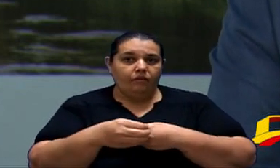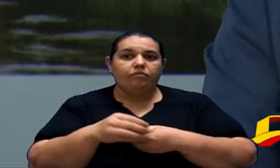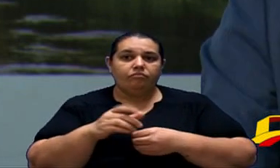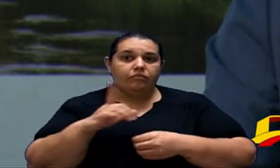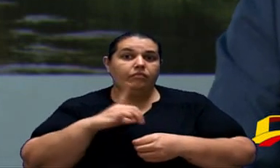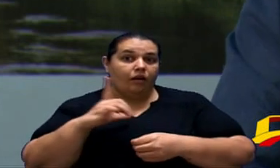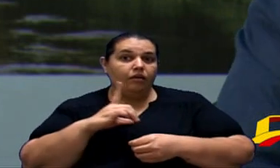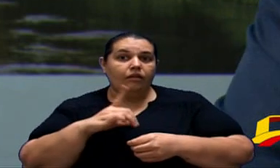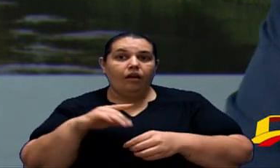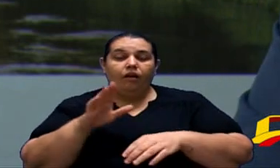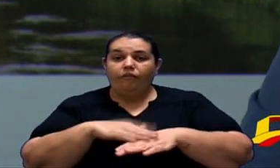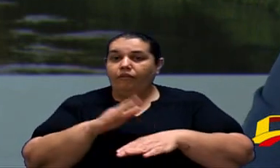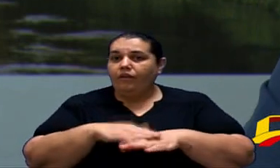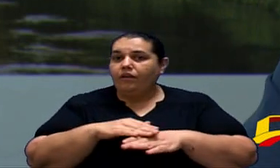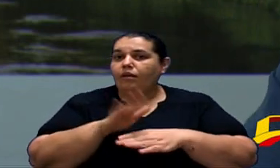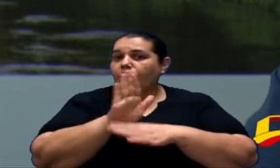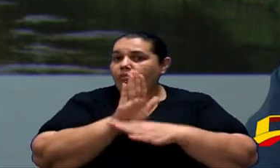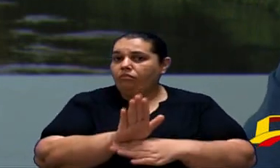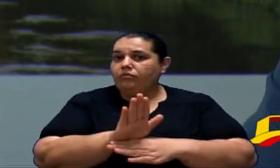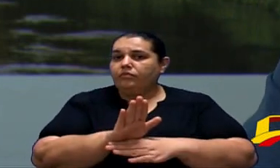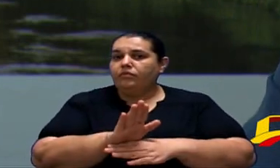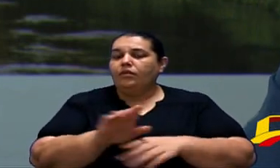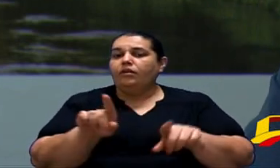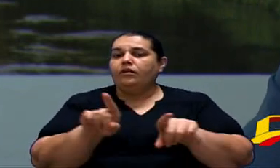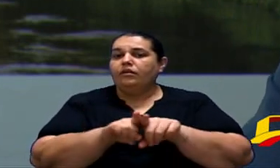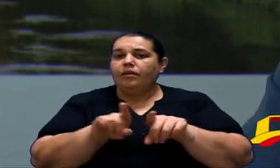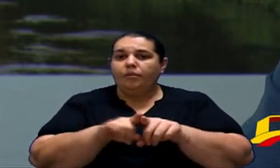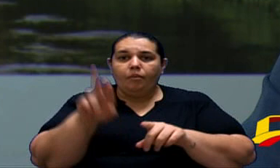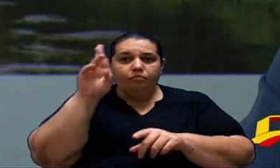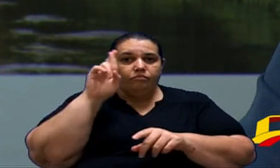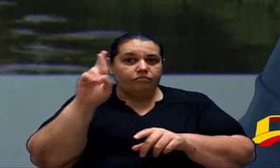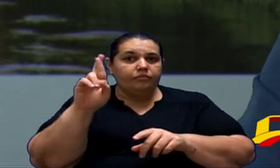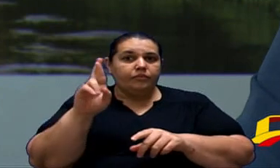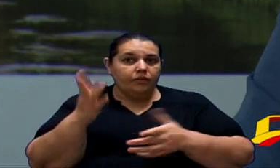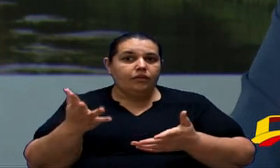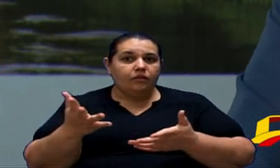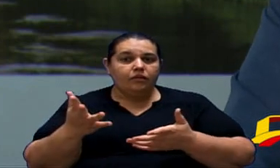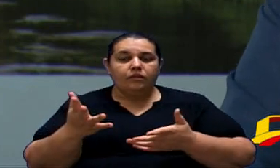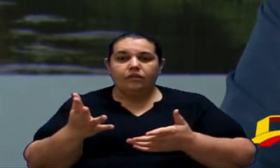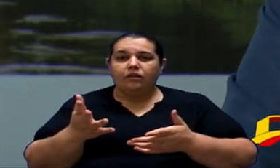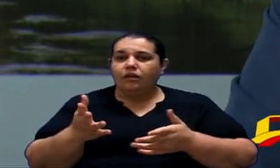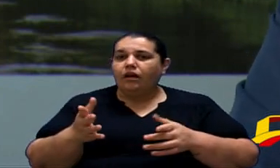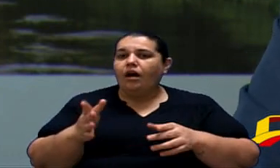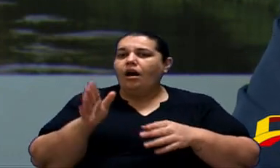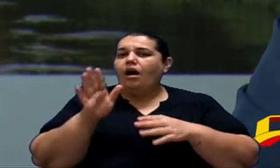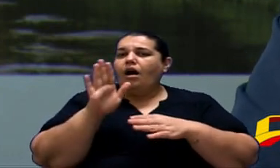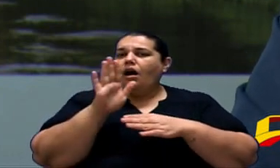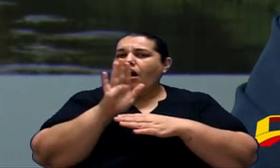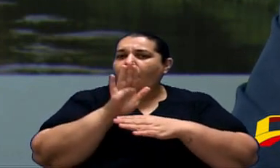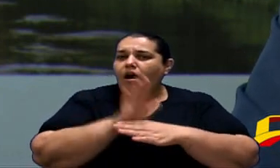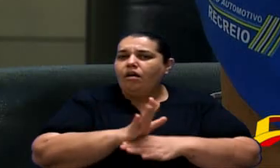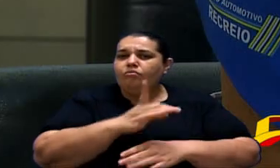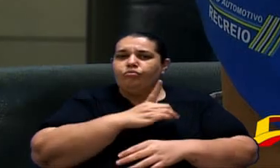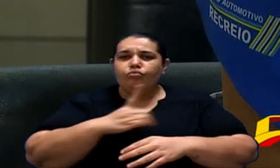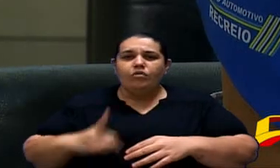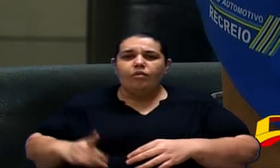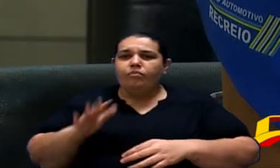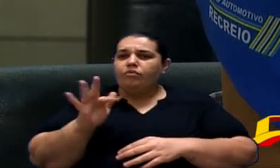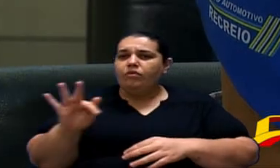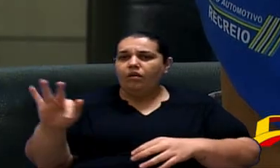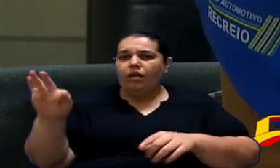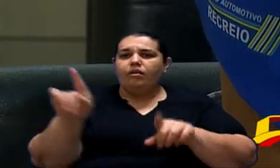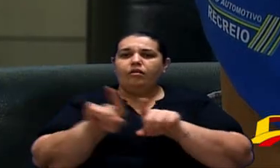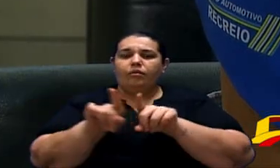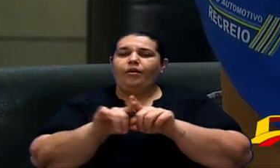Mas nós Temos Também O Presidente Luiz Buscar Apoio Dos Deputados Federais Para que